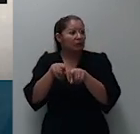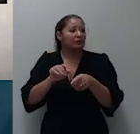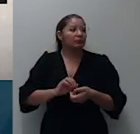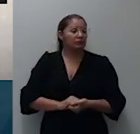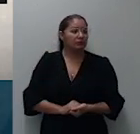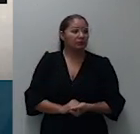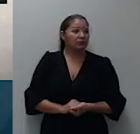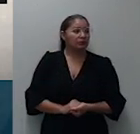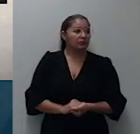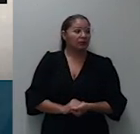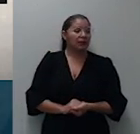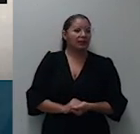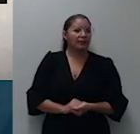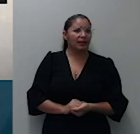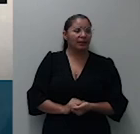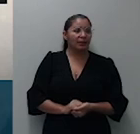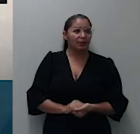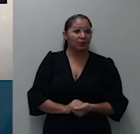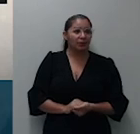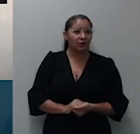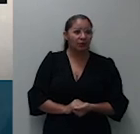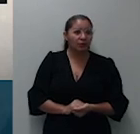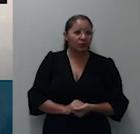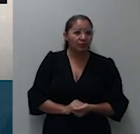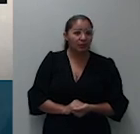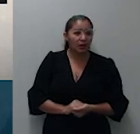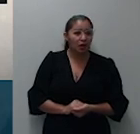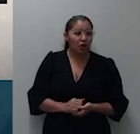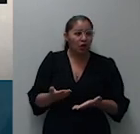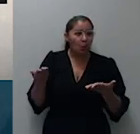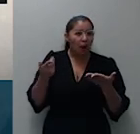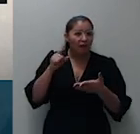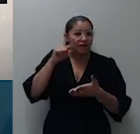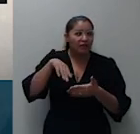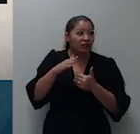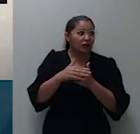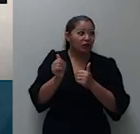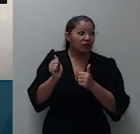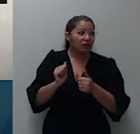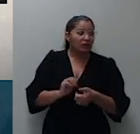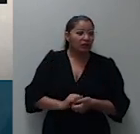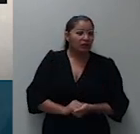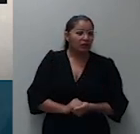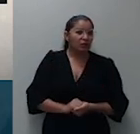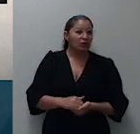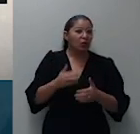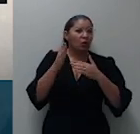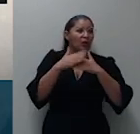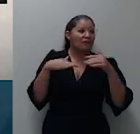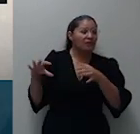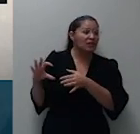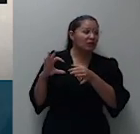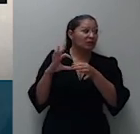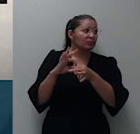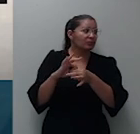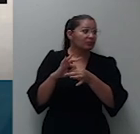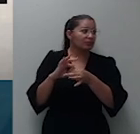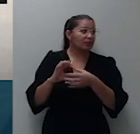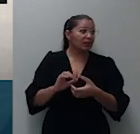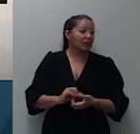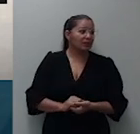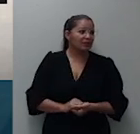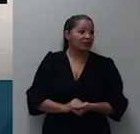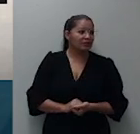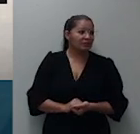não contemplada já que não mais possuía qualquer vínculo com o ex-marido com o falecido